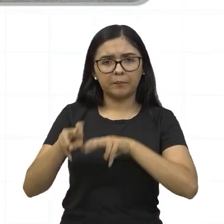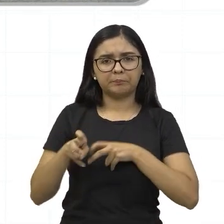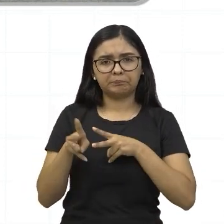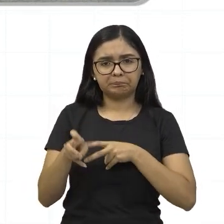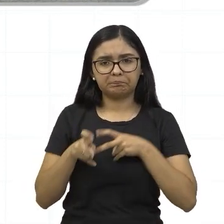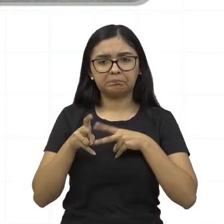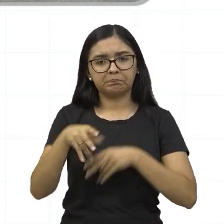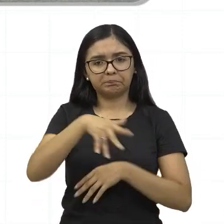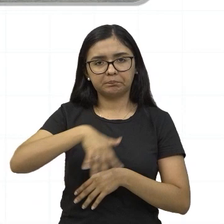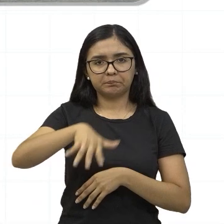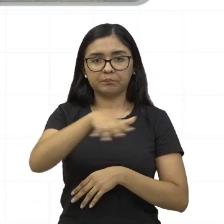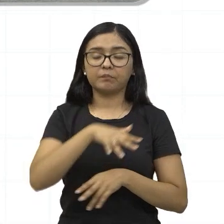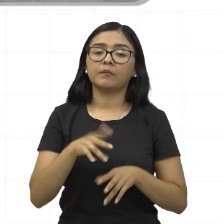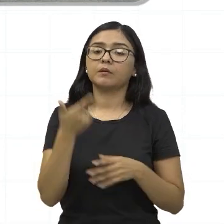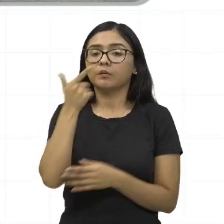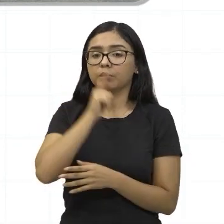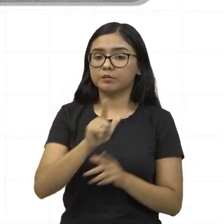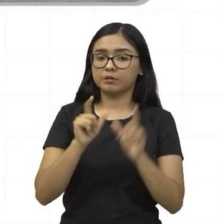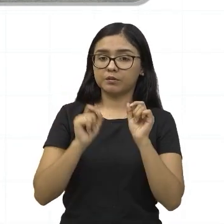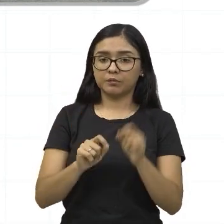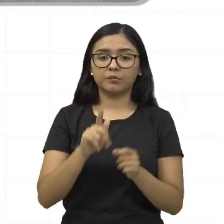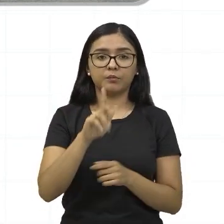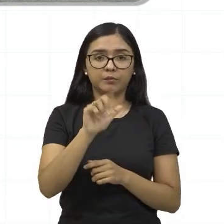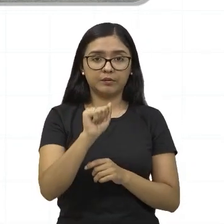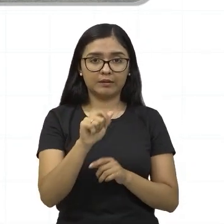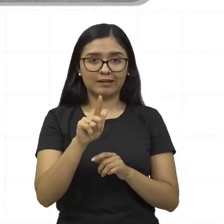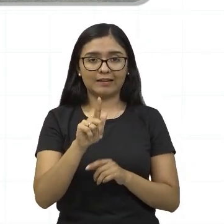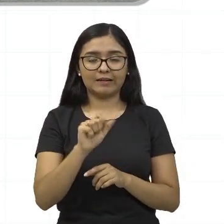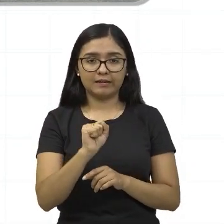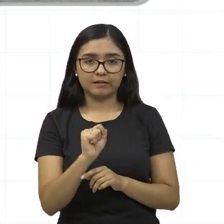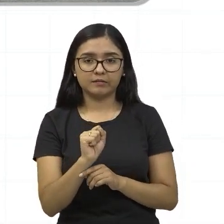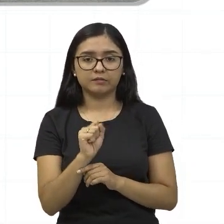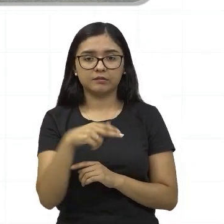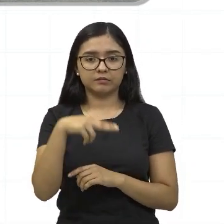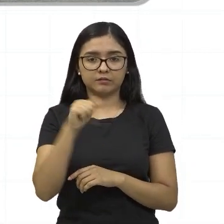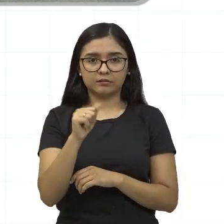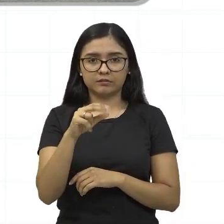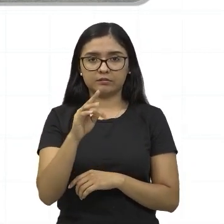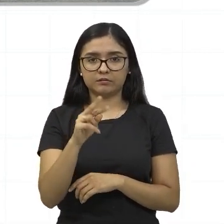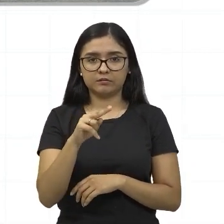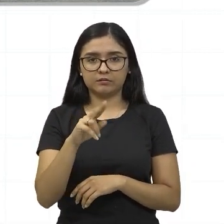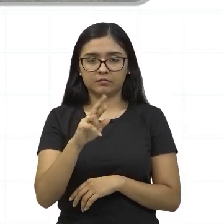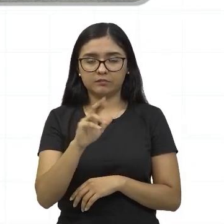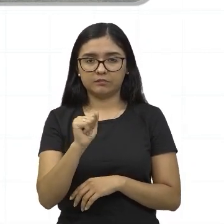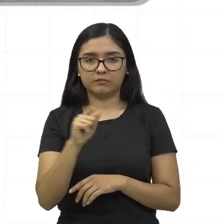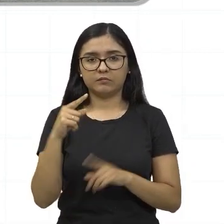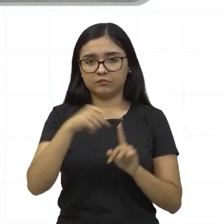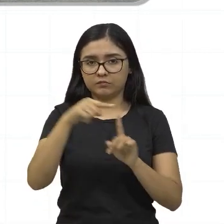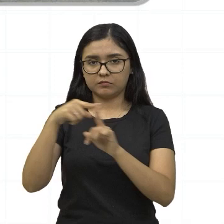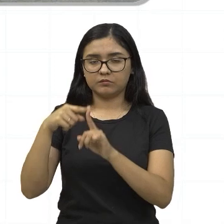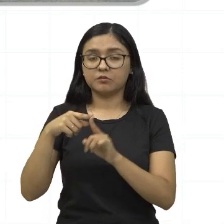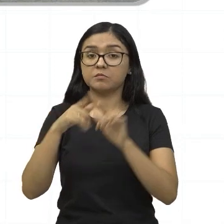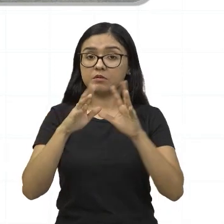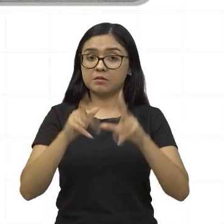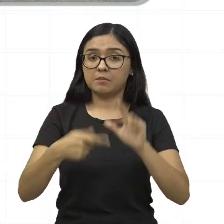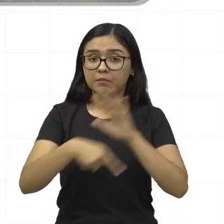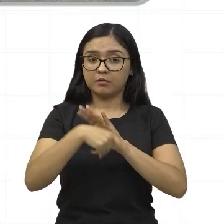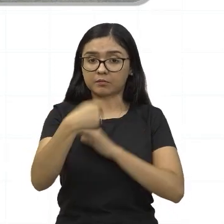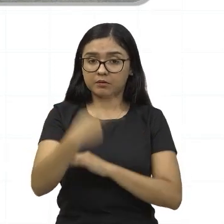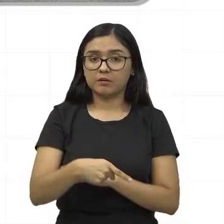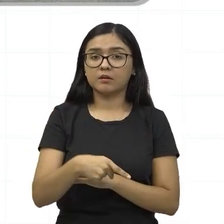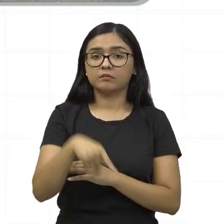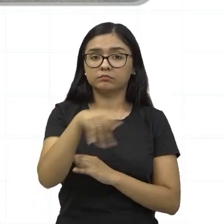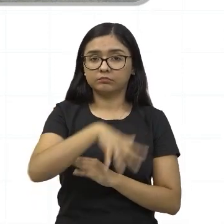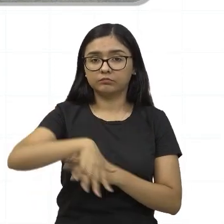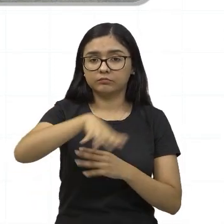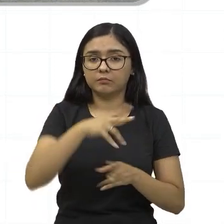para a obtenção do gás natural. E a principal fonte de energia limpa dessa região é justamente essa.